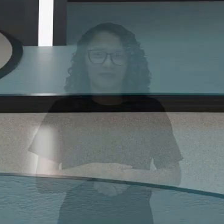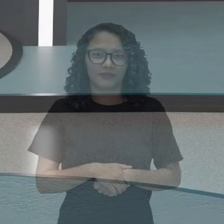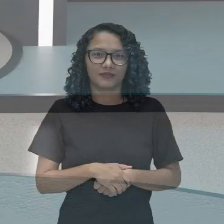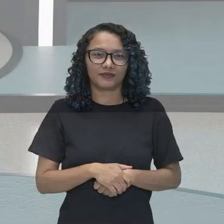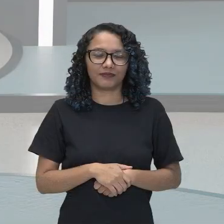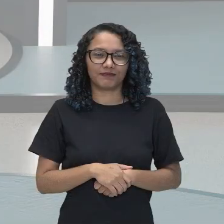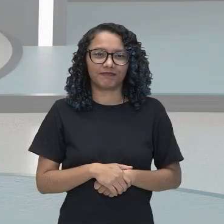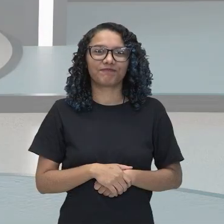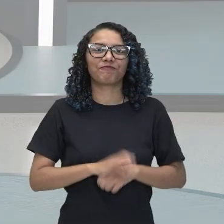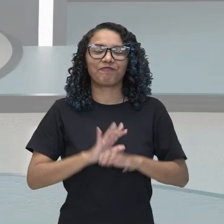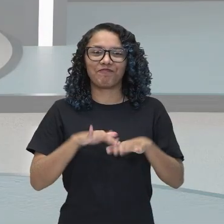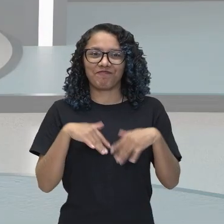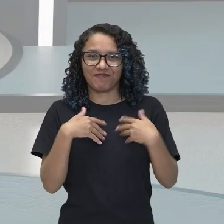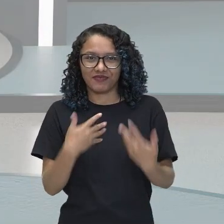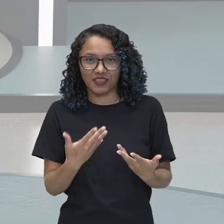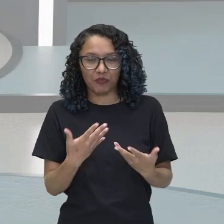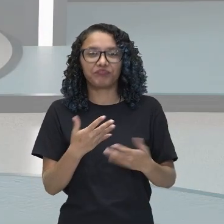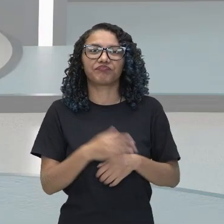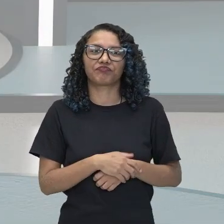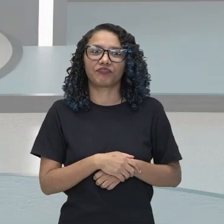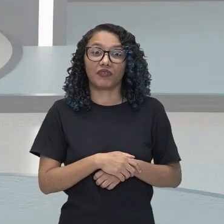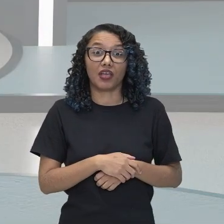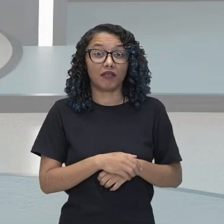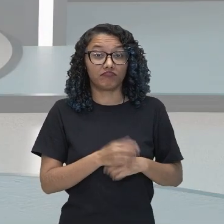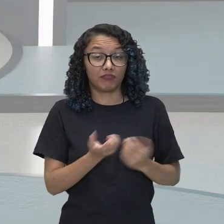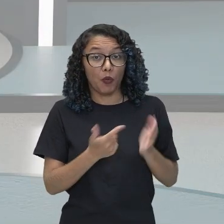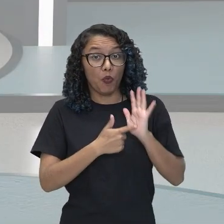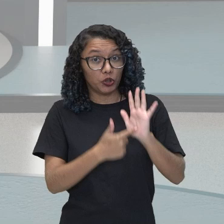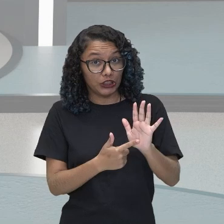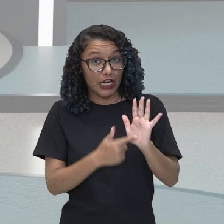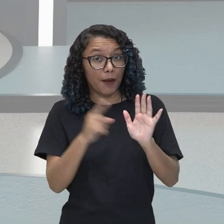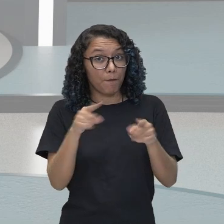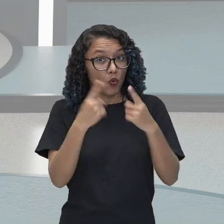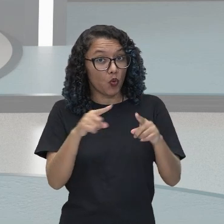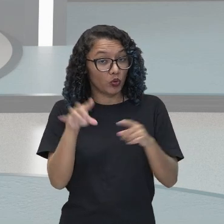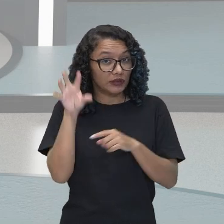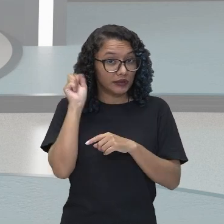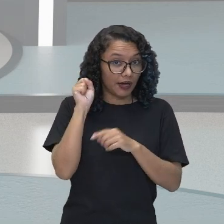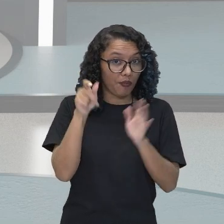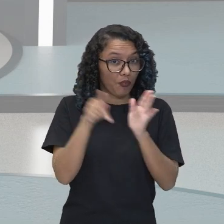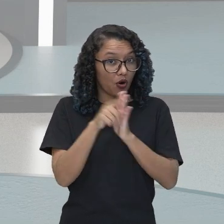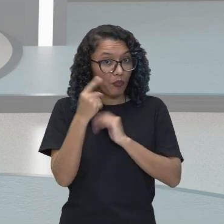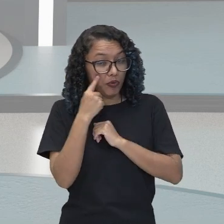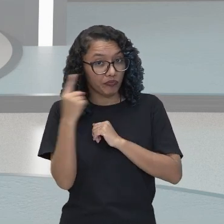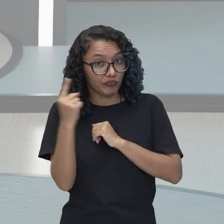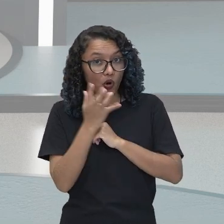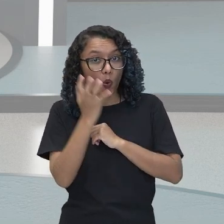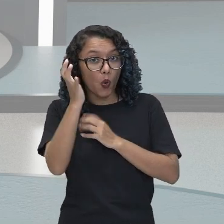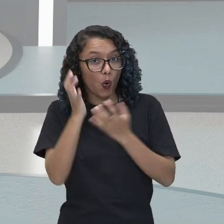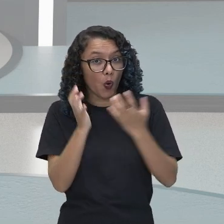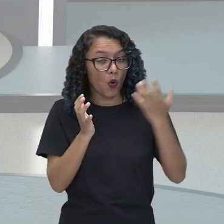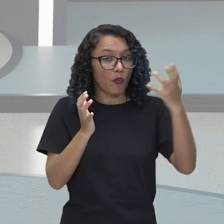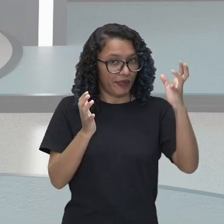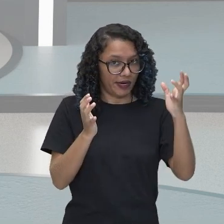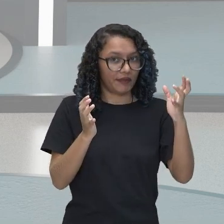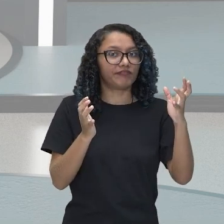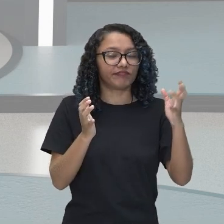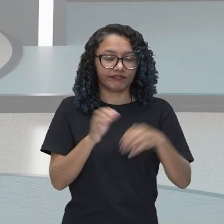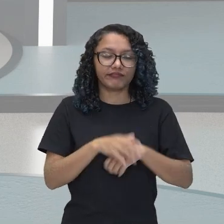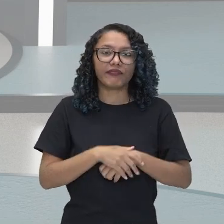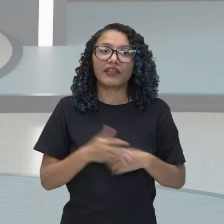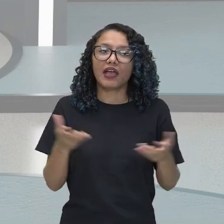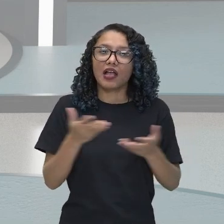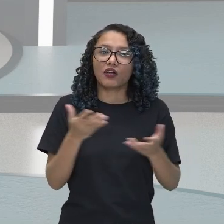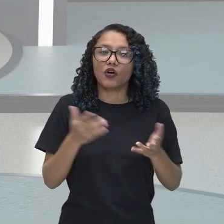Então, nós acabamos de ouvir a música do Barbeiro de Sevilha, que é considerada uma das óperas mais engraçadas de todos os tempos. E agora,